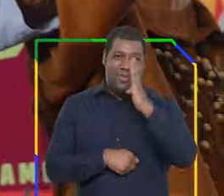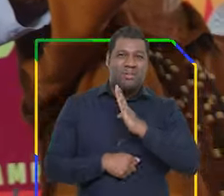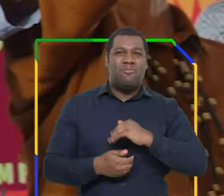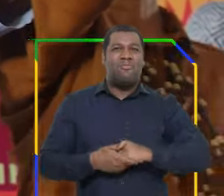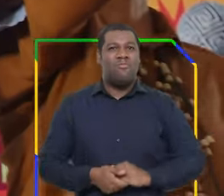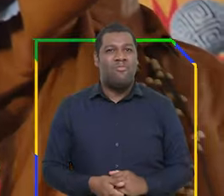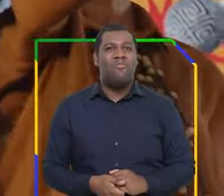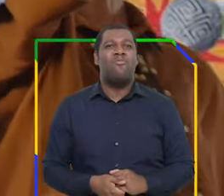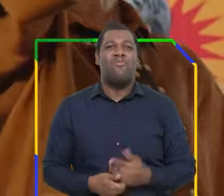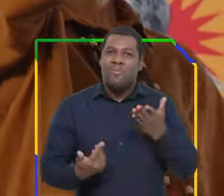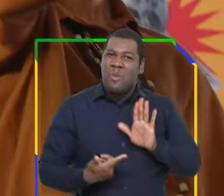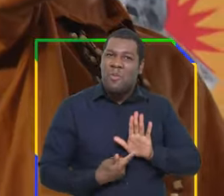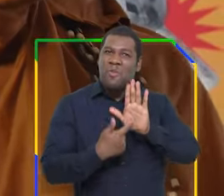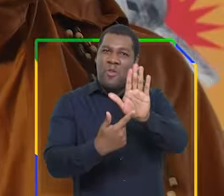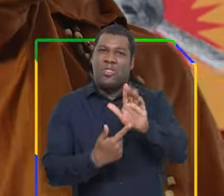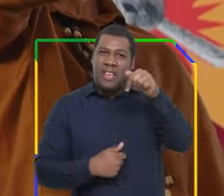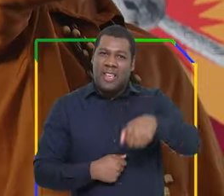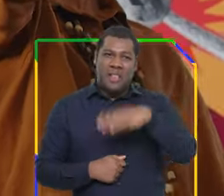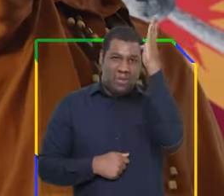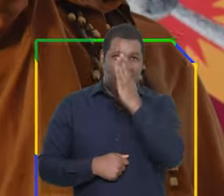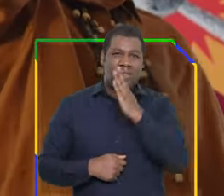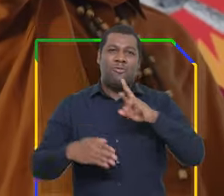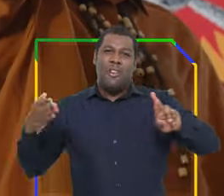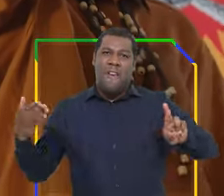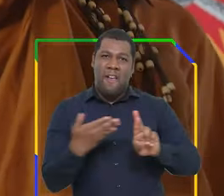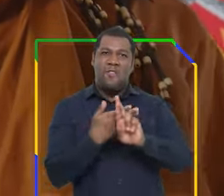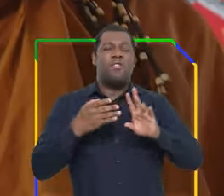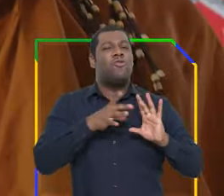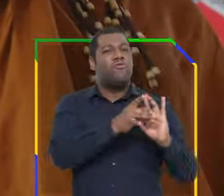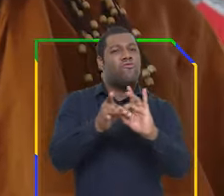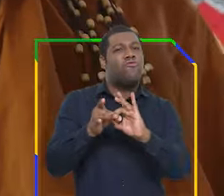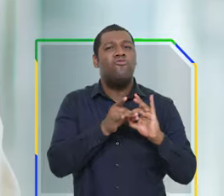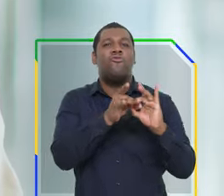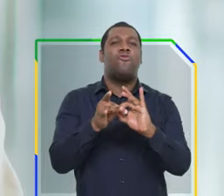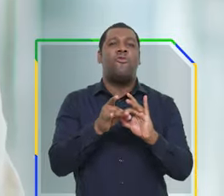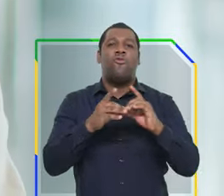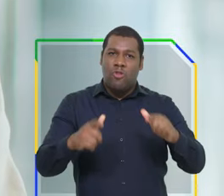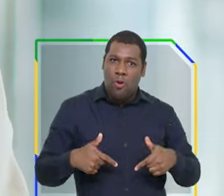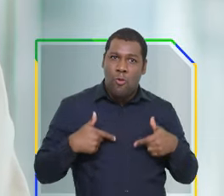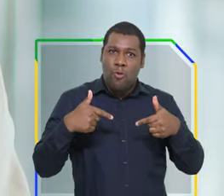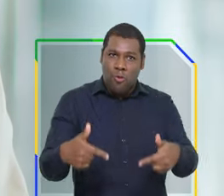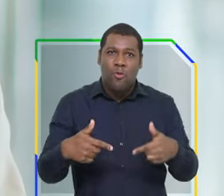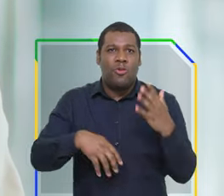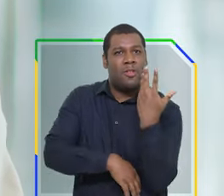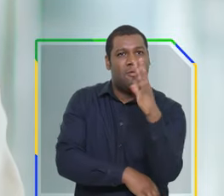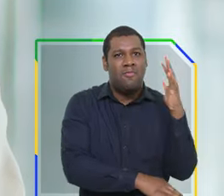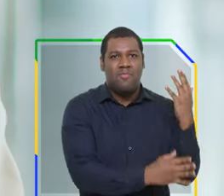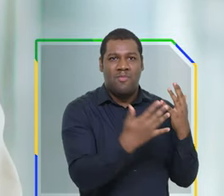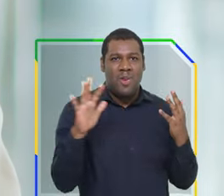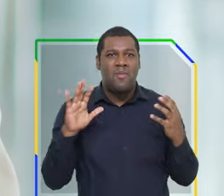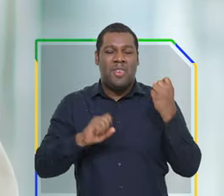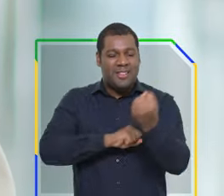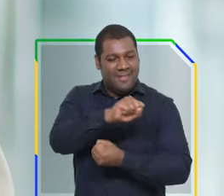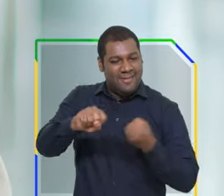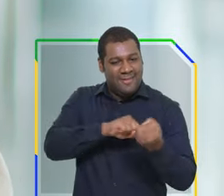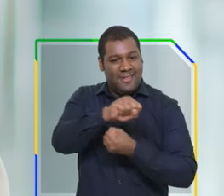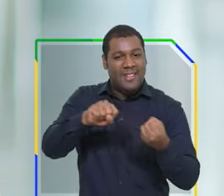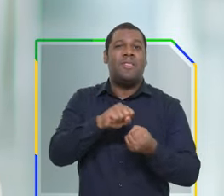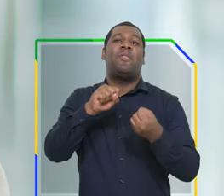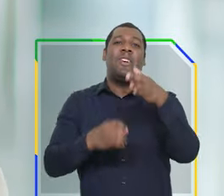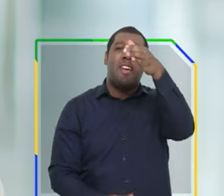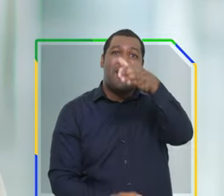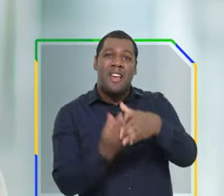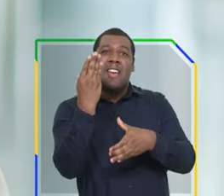vamos fazer a diferença e mostrar que estamos unidos para construir um futuro ecologicamente sustentável